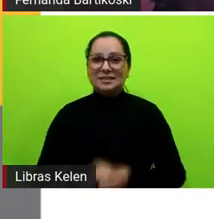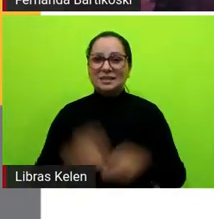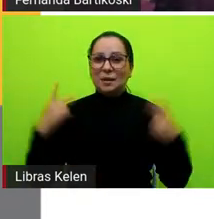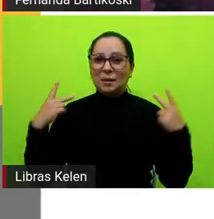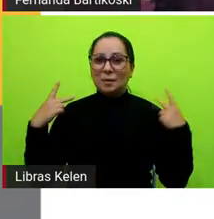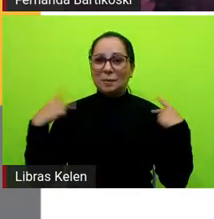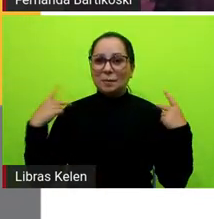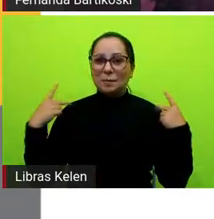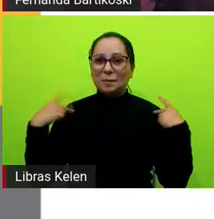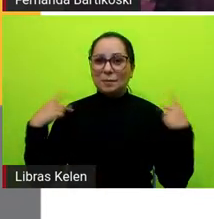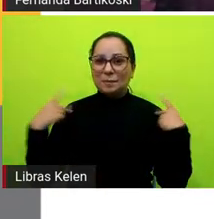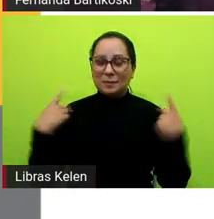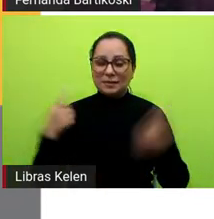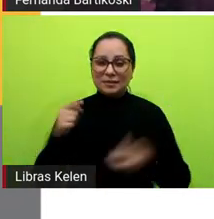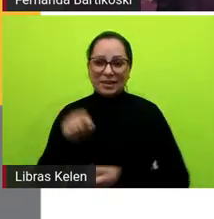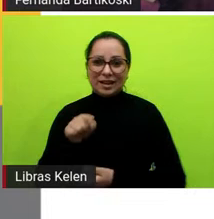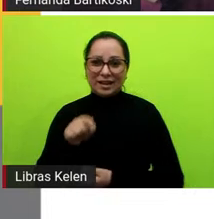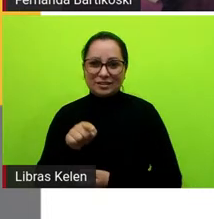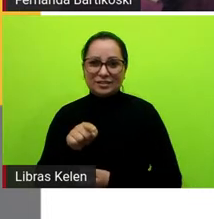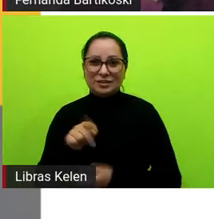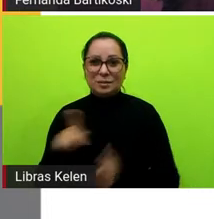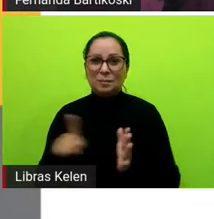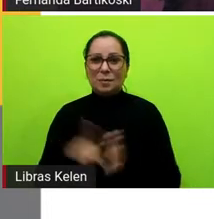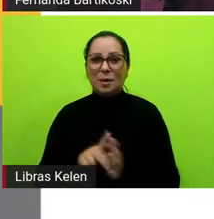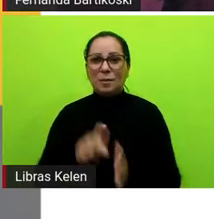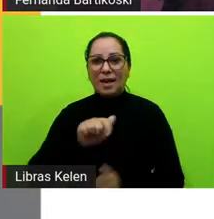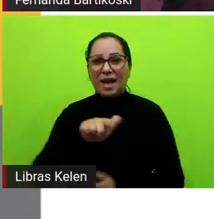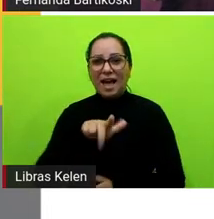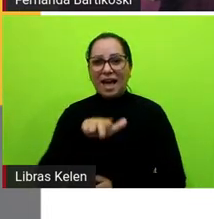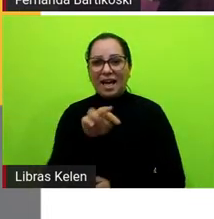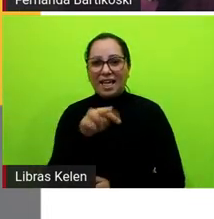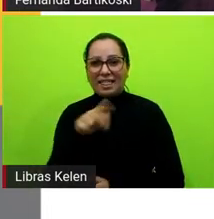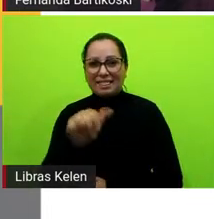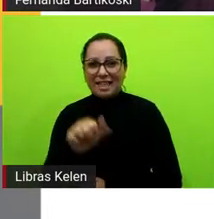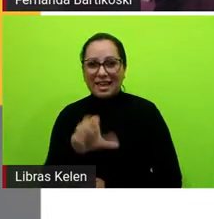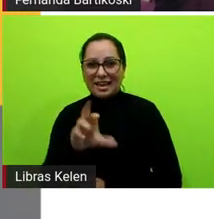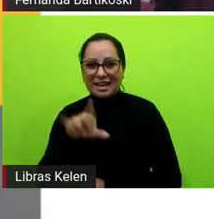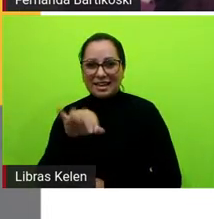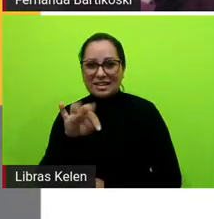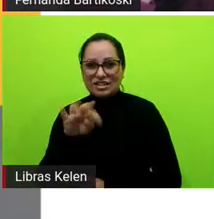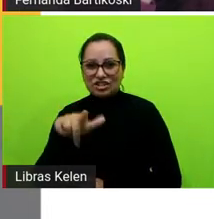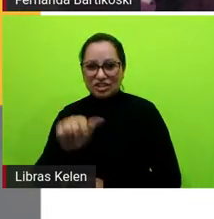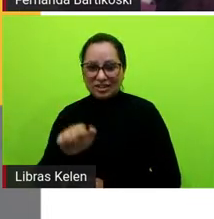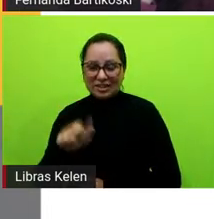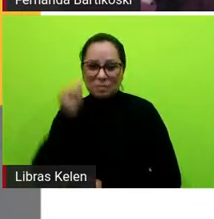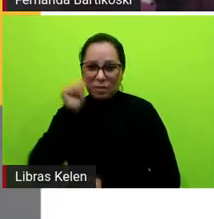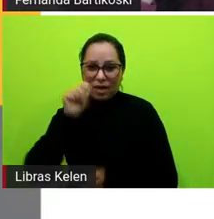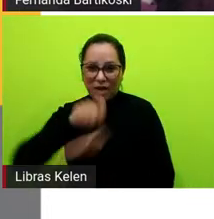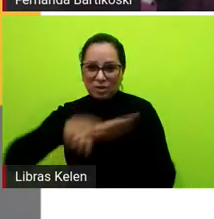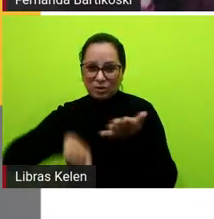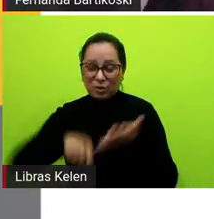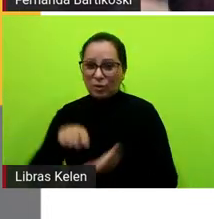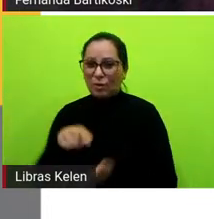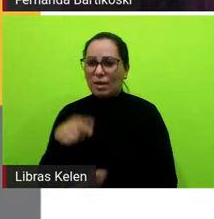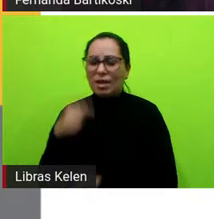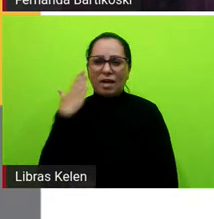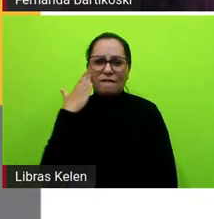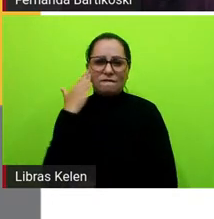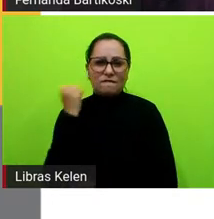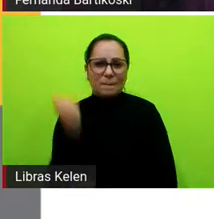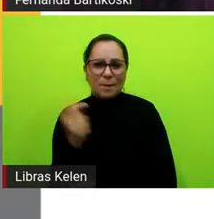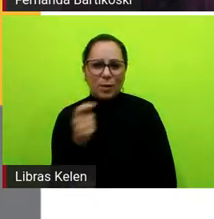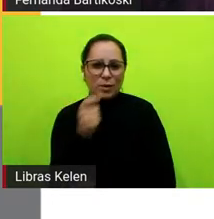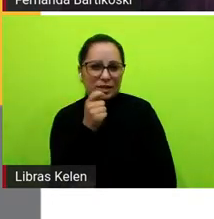Poirot, né, da Agatha Christie, né. É um famoso detetive que investiga